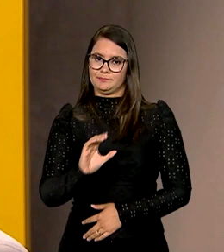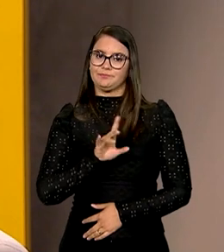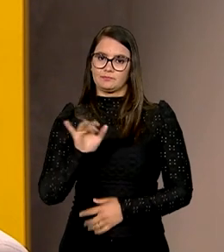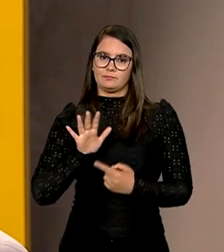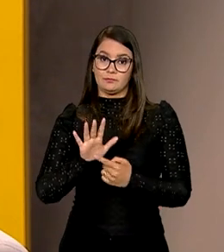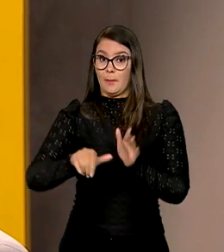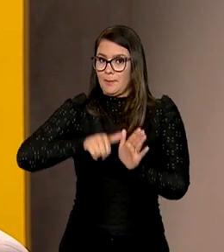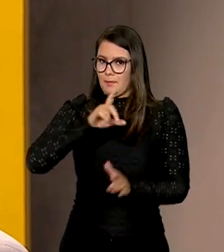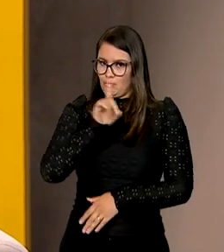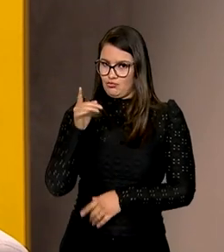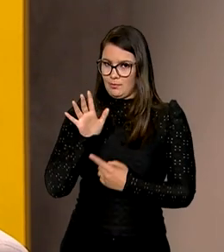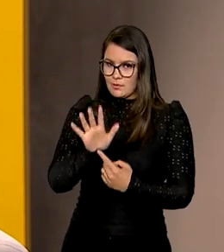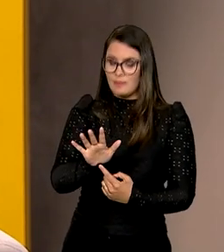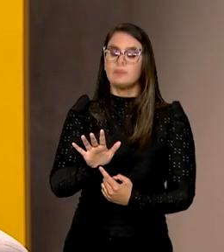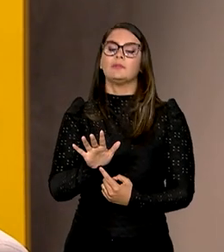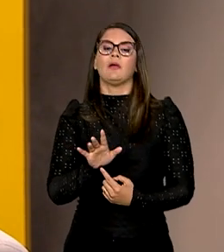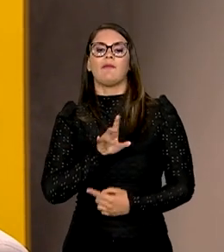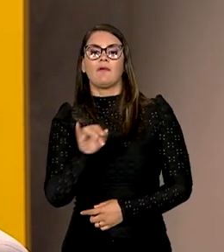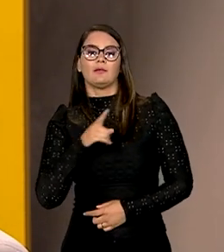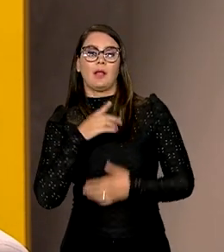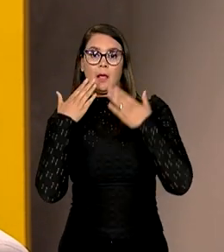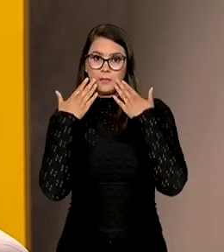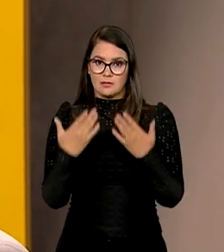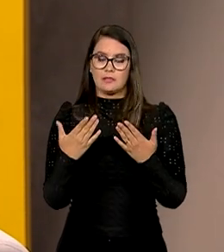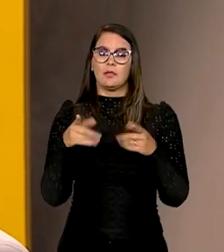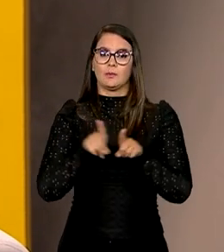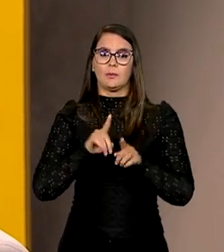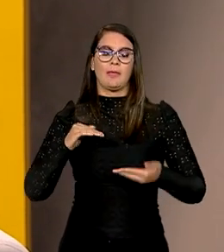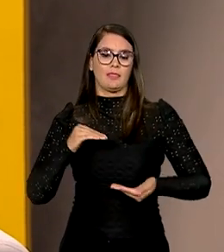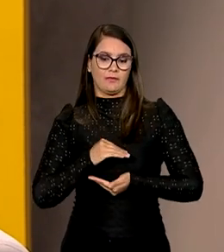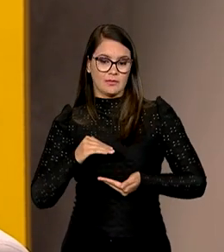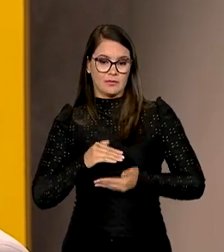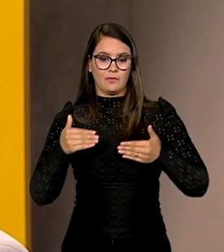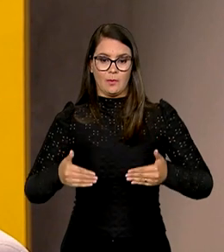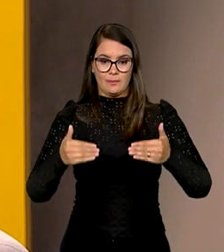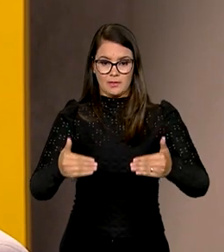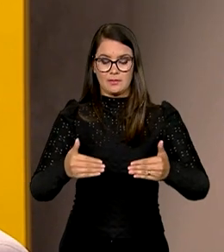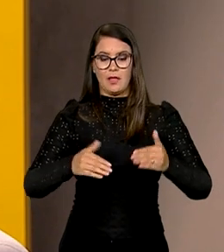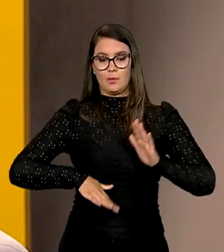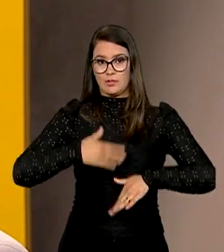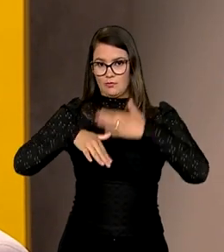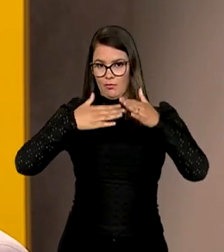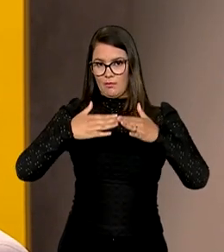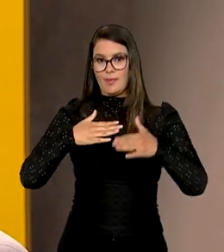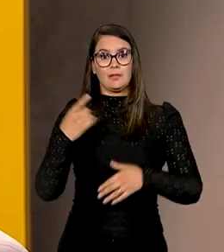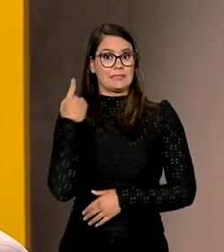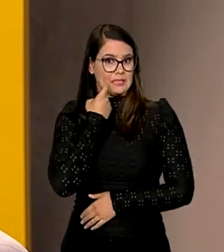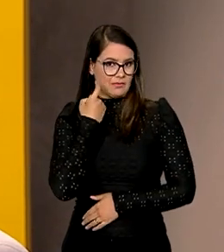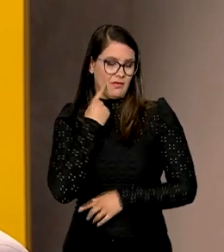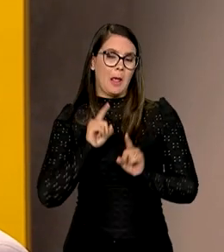Logo no primeiro dia. Teremos essa apresentação também da Defesa Civil e do Ministério do Desenvolvimento Regional na sexta-feira.